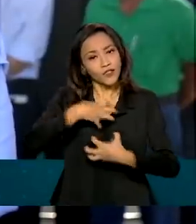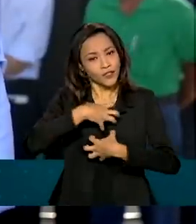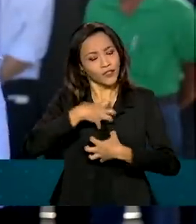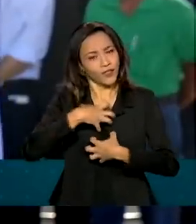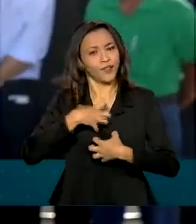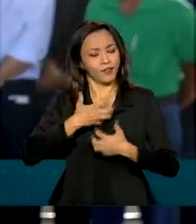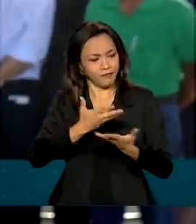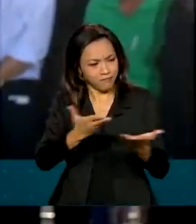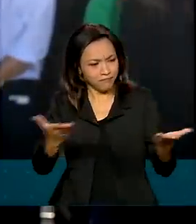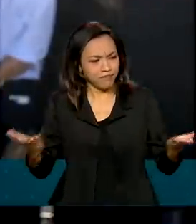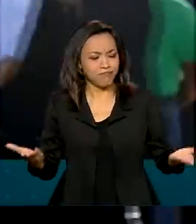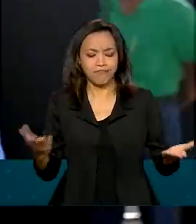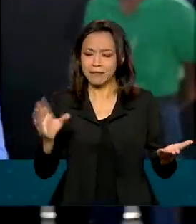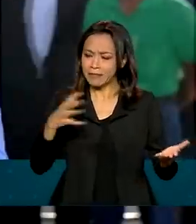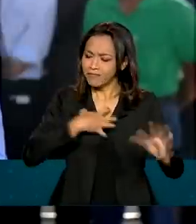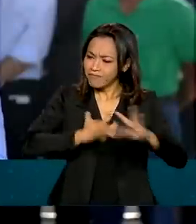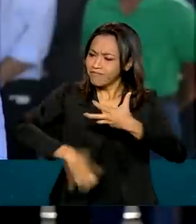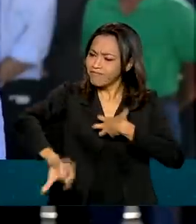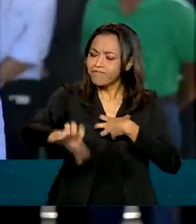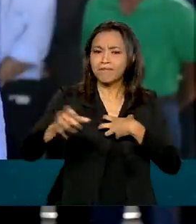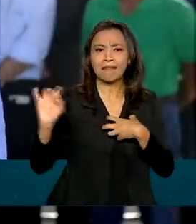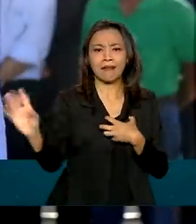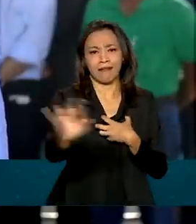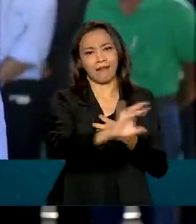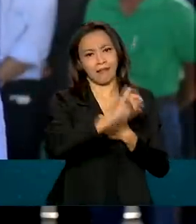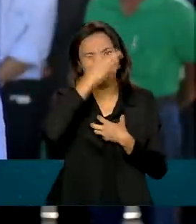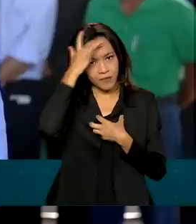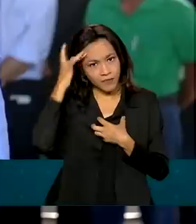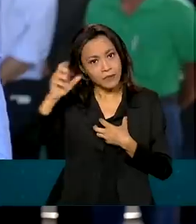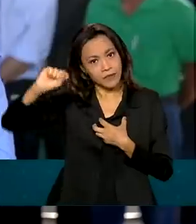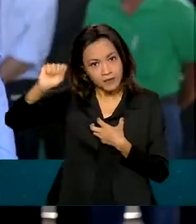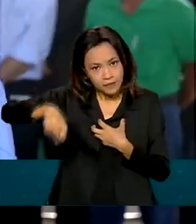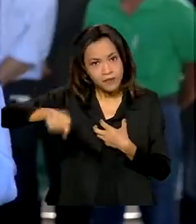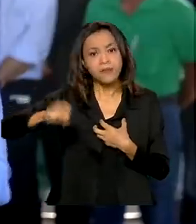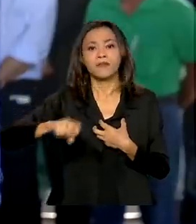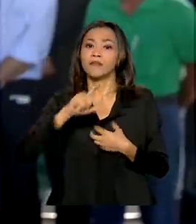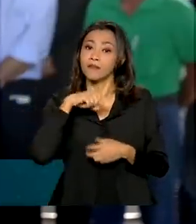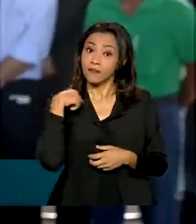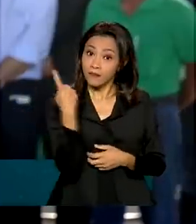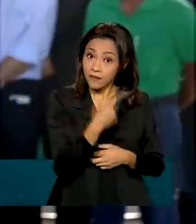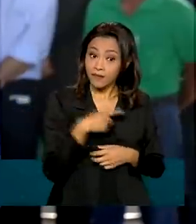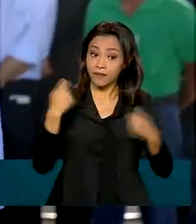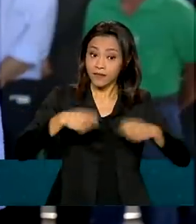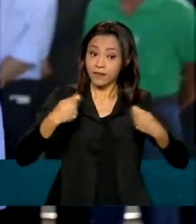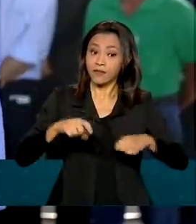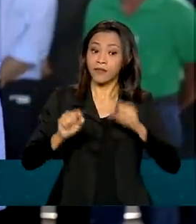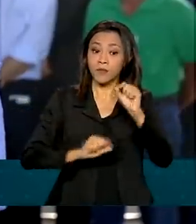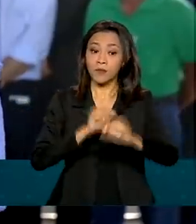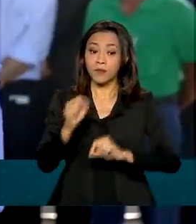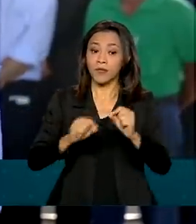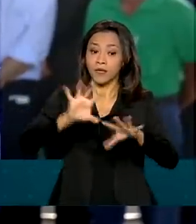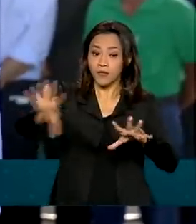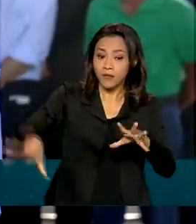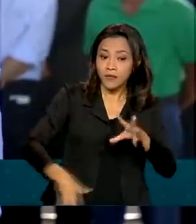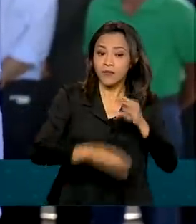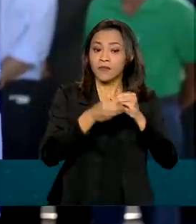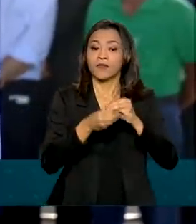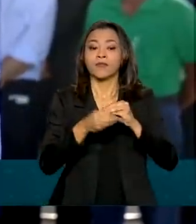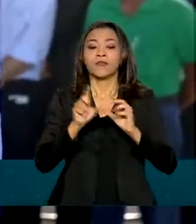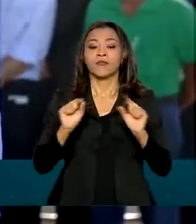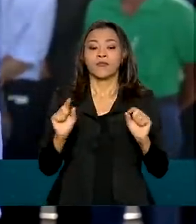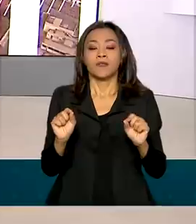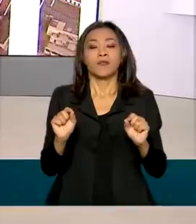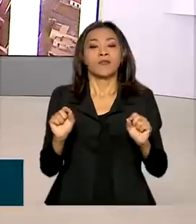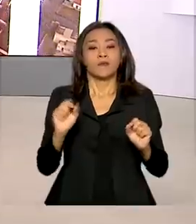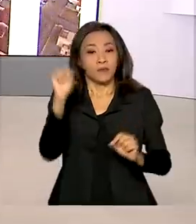tem que inspirar a cada um de nós, pois nós precisamos sim somar entre essas faces do nosso